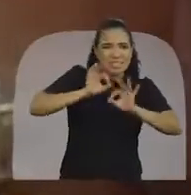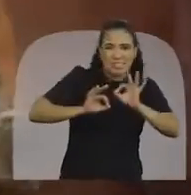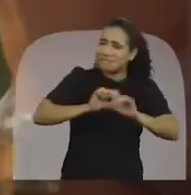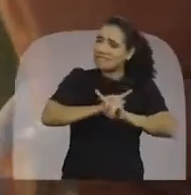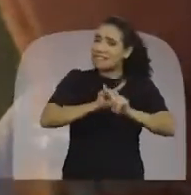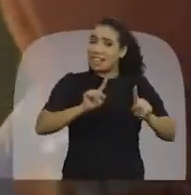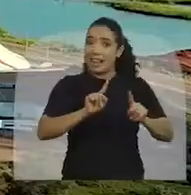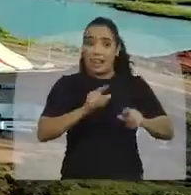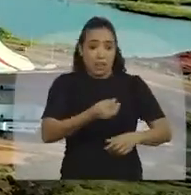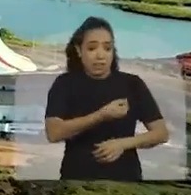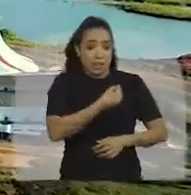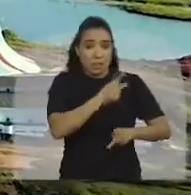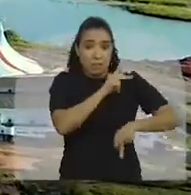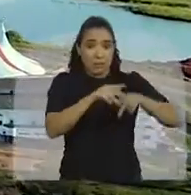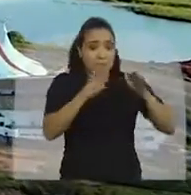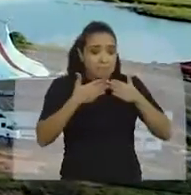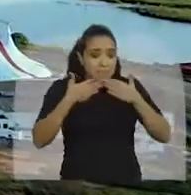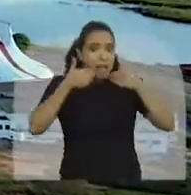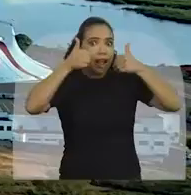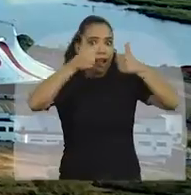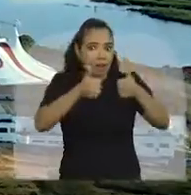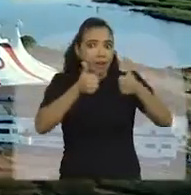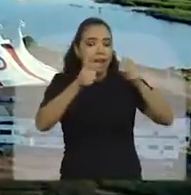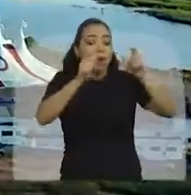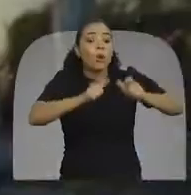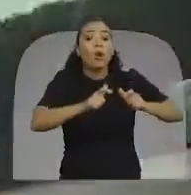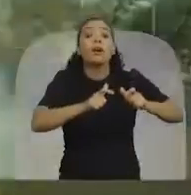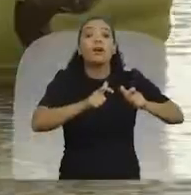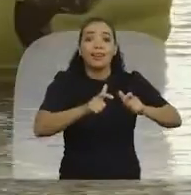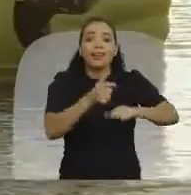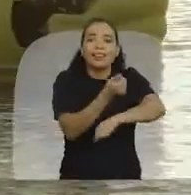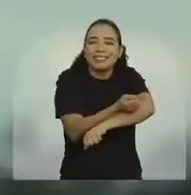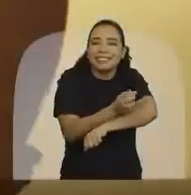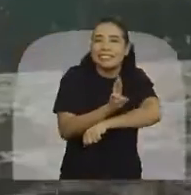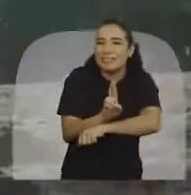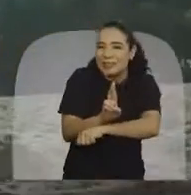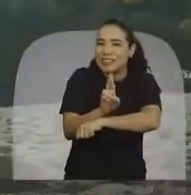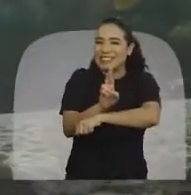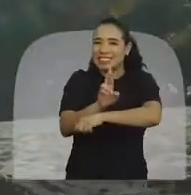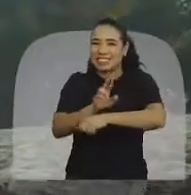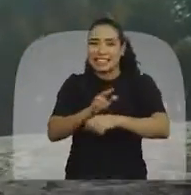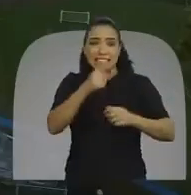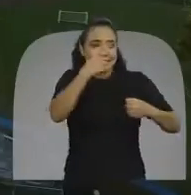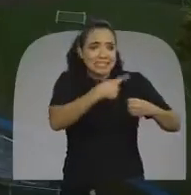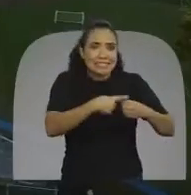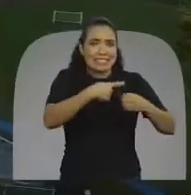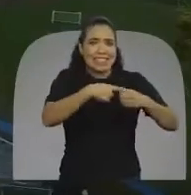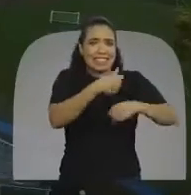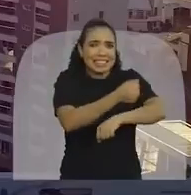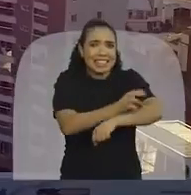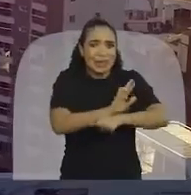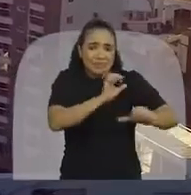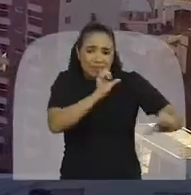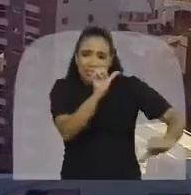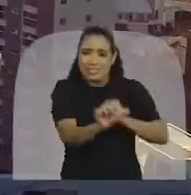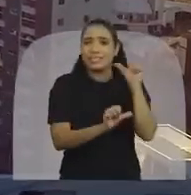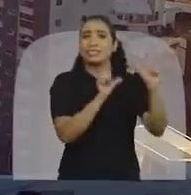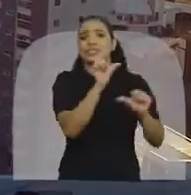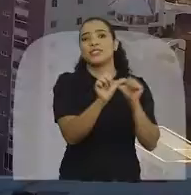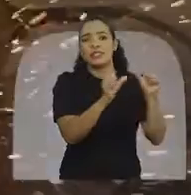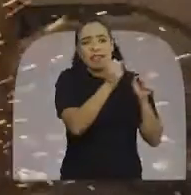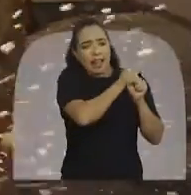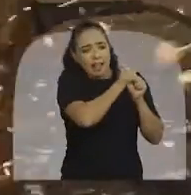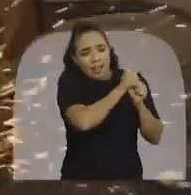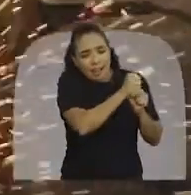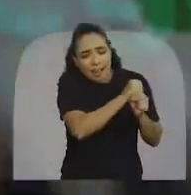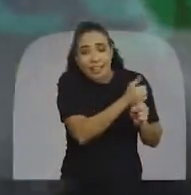pessoas melhorou. Esse lugar é Araguaína. A cidade que se transformou nos últimos